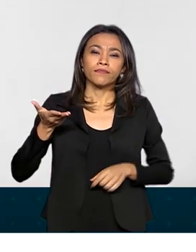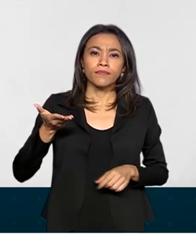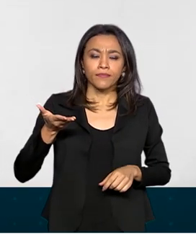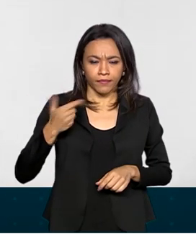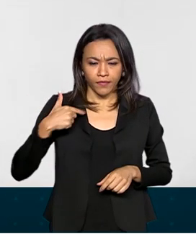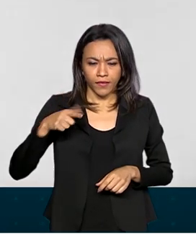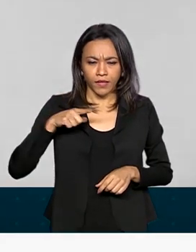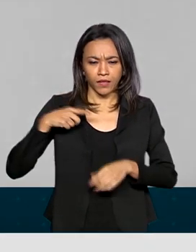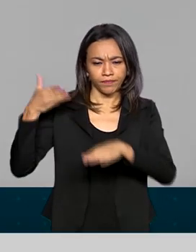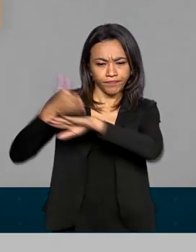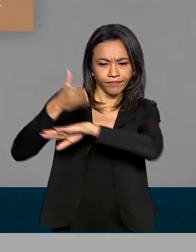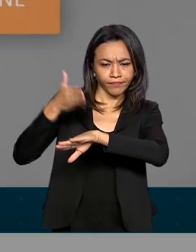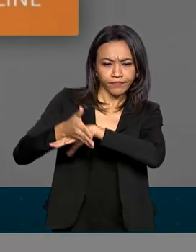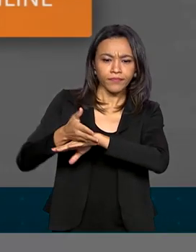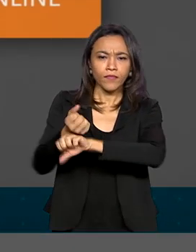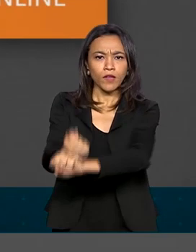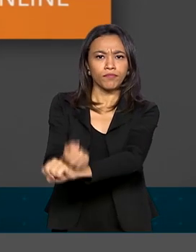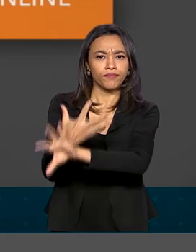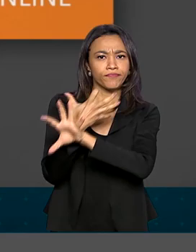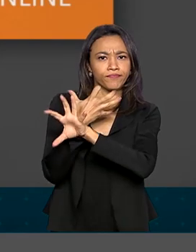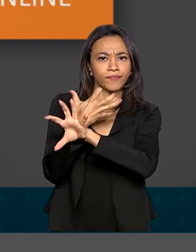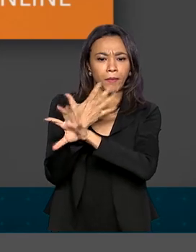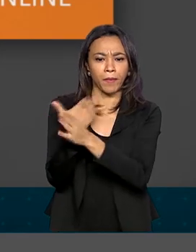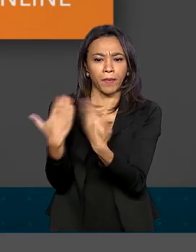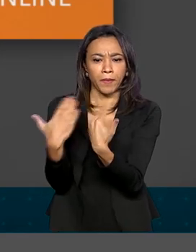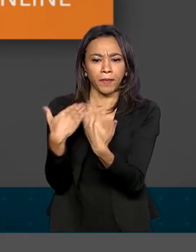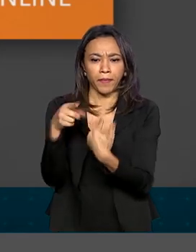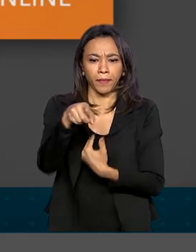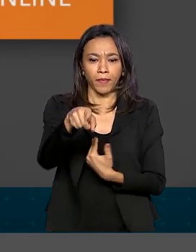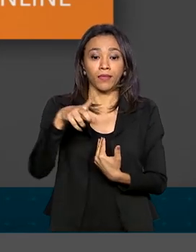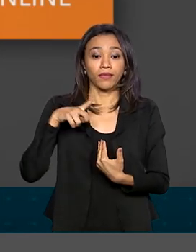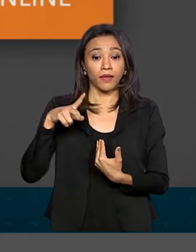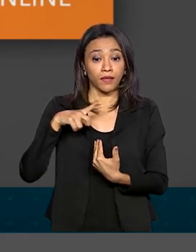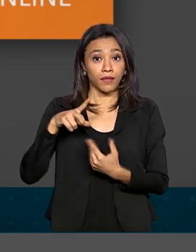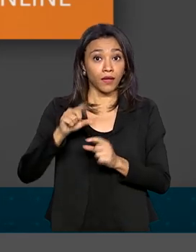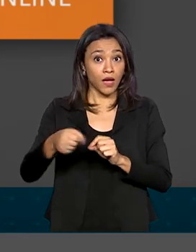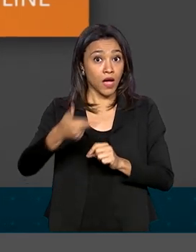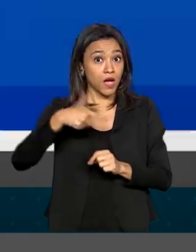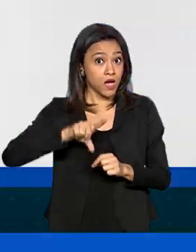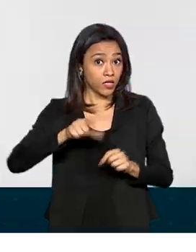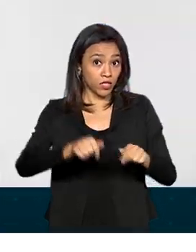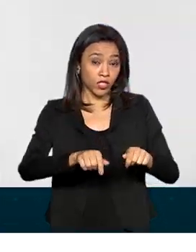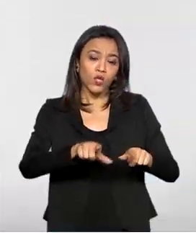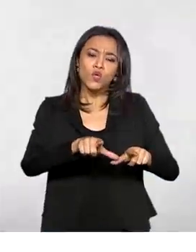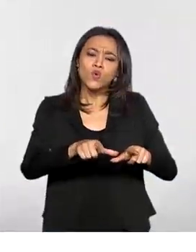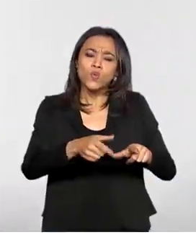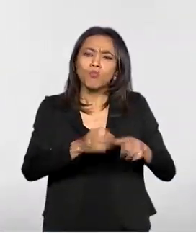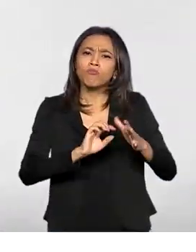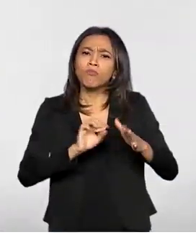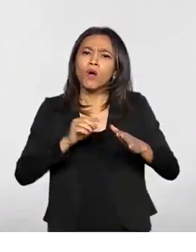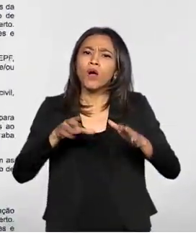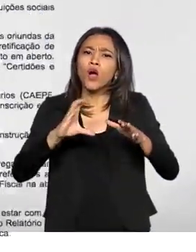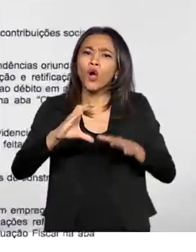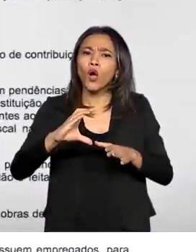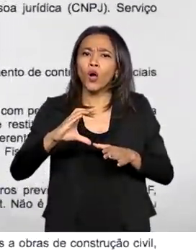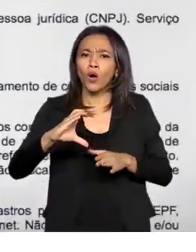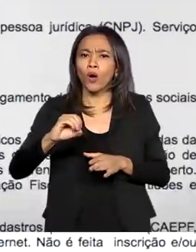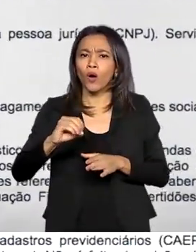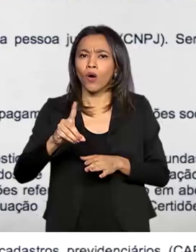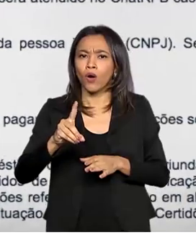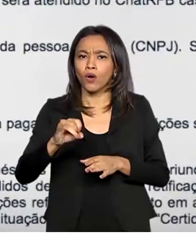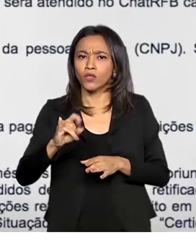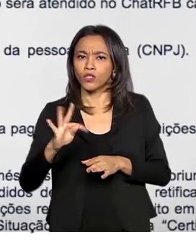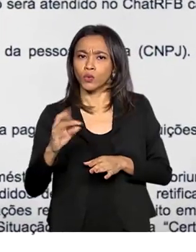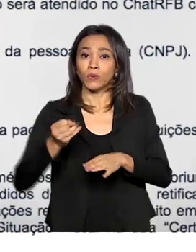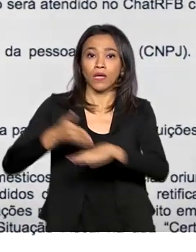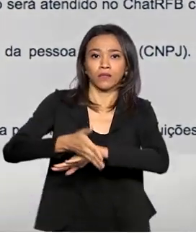Para ter acesso ao chat da Receita, é preciso antes ter o certificado digital ou código de acesso do portal ECAC,